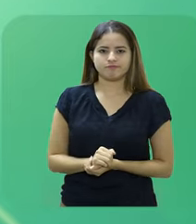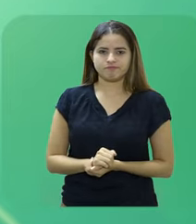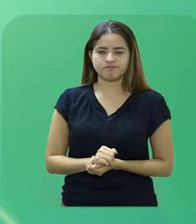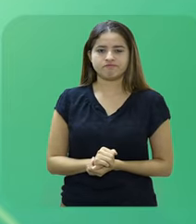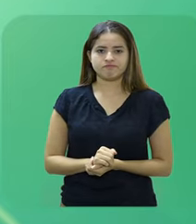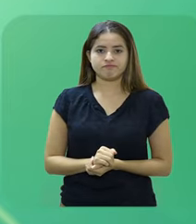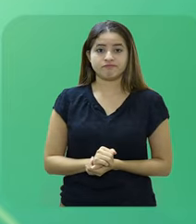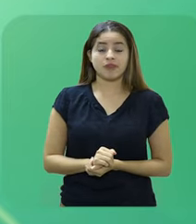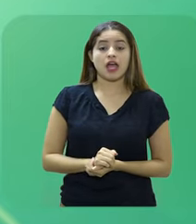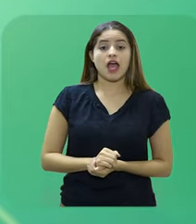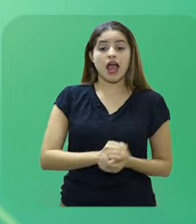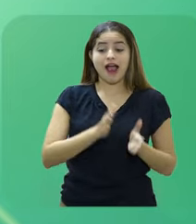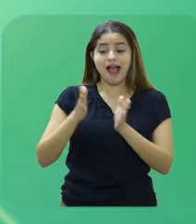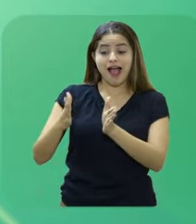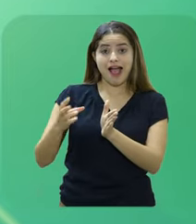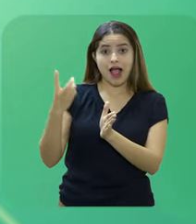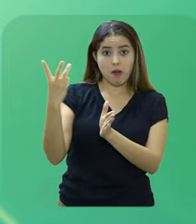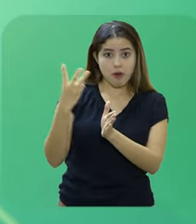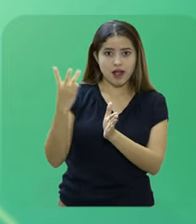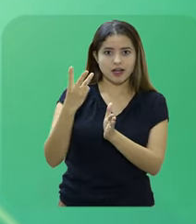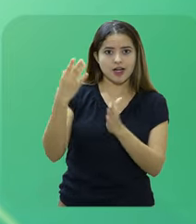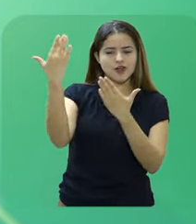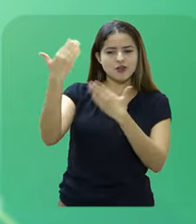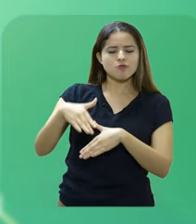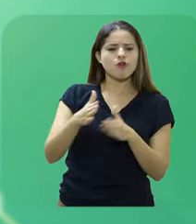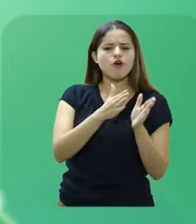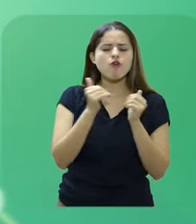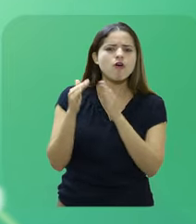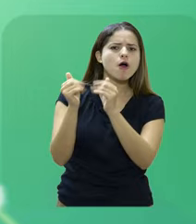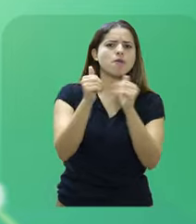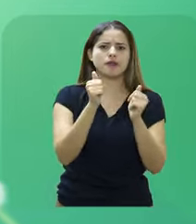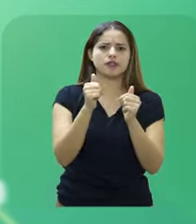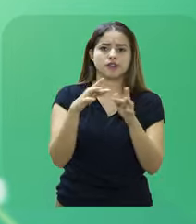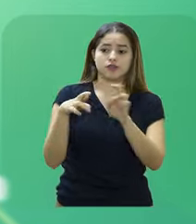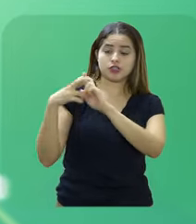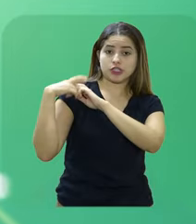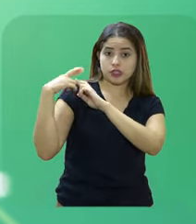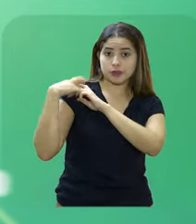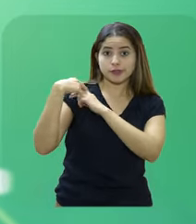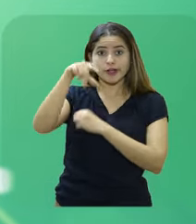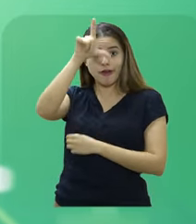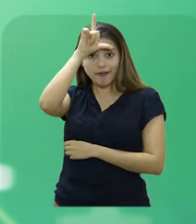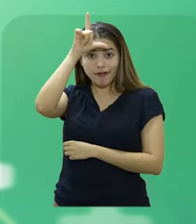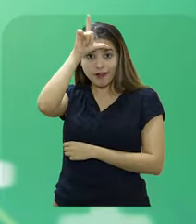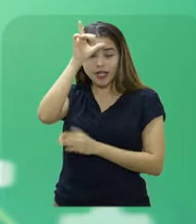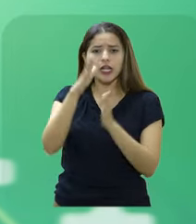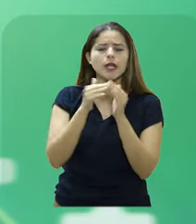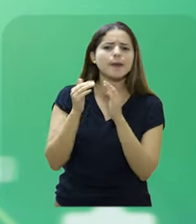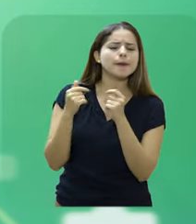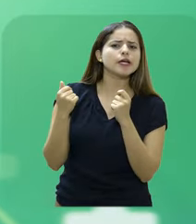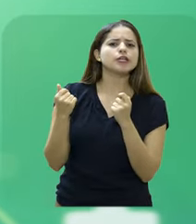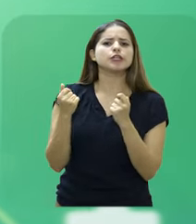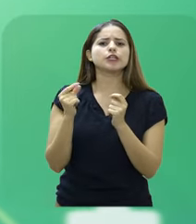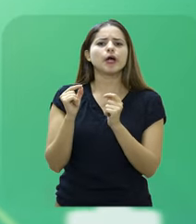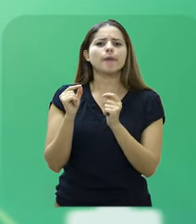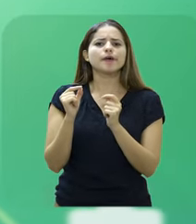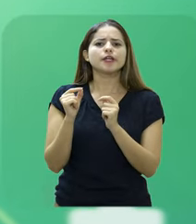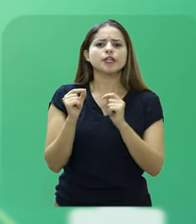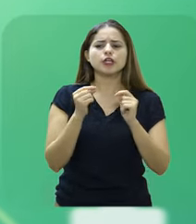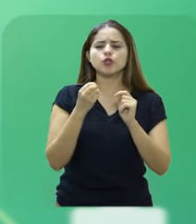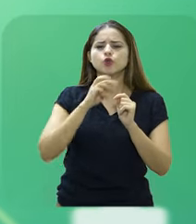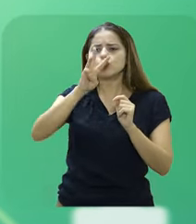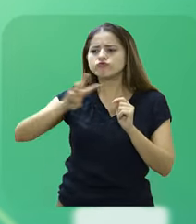Etapa 3. Validação de necessidades. Essa etapa é de responsabilidade das chefias, que